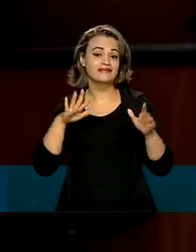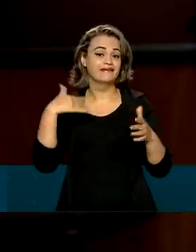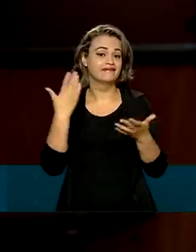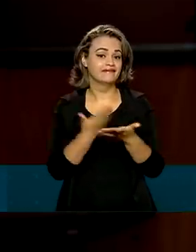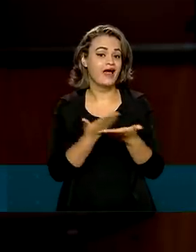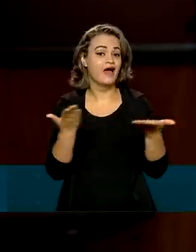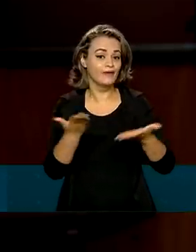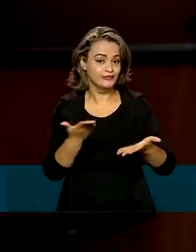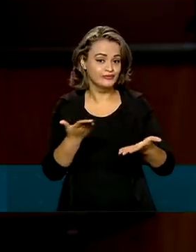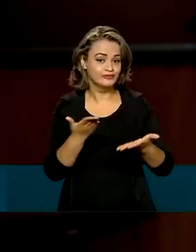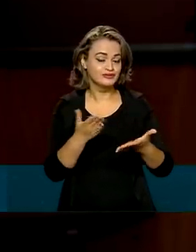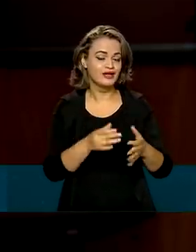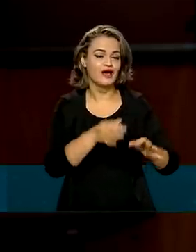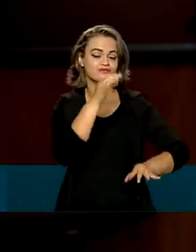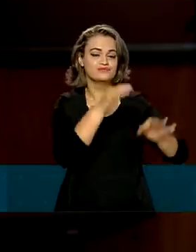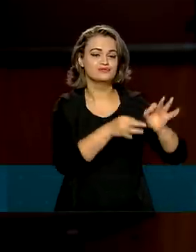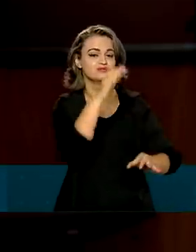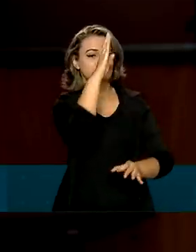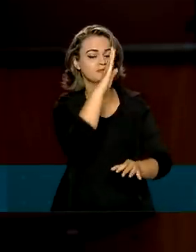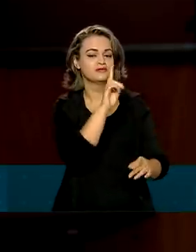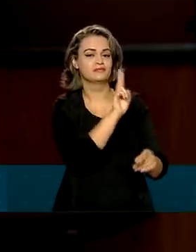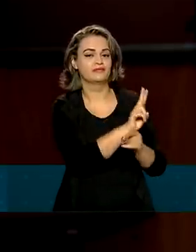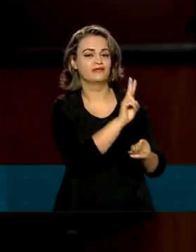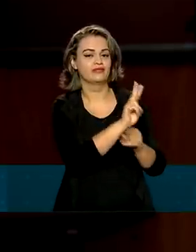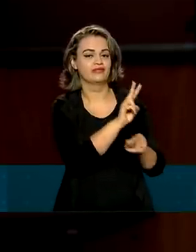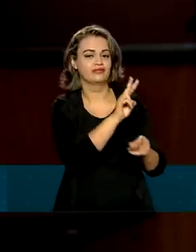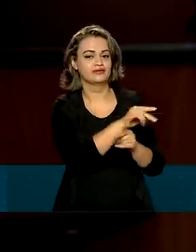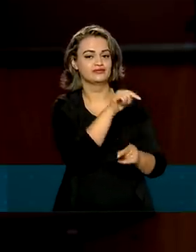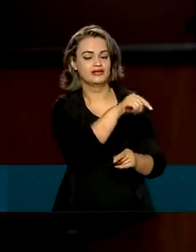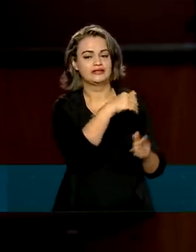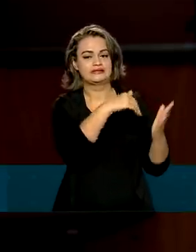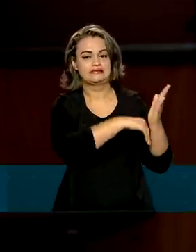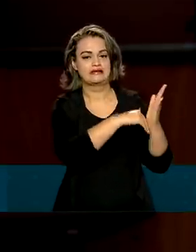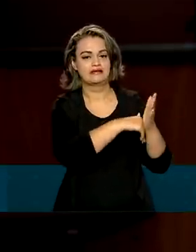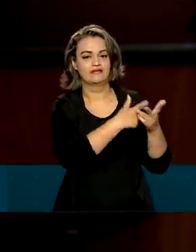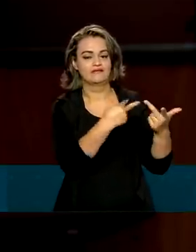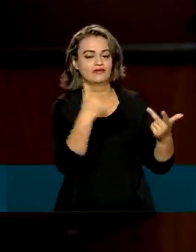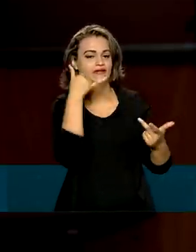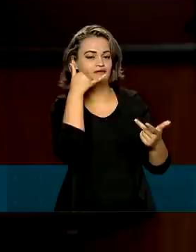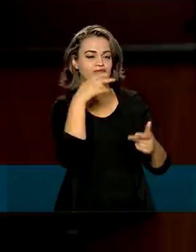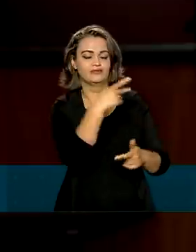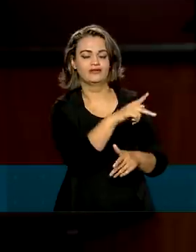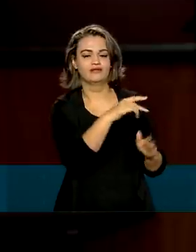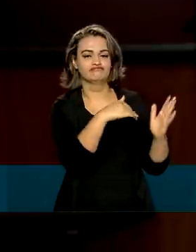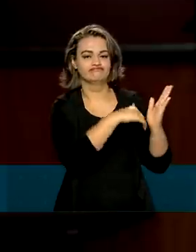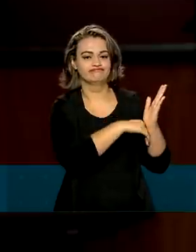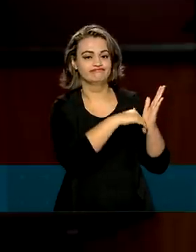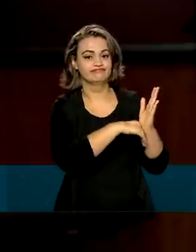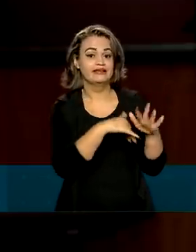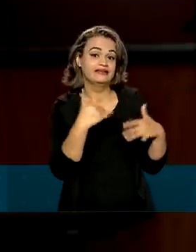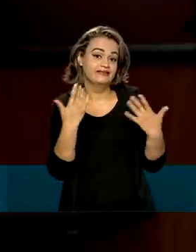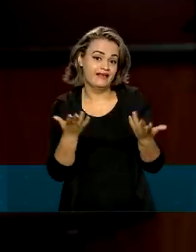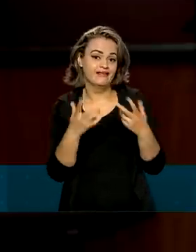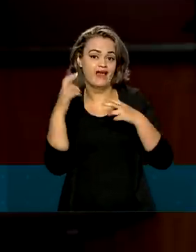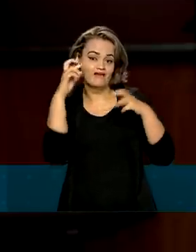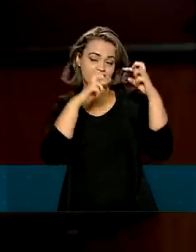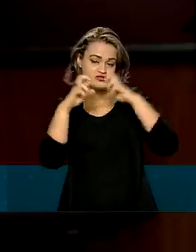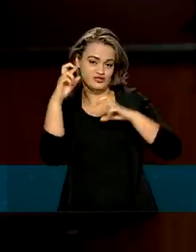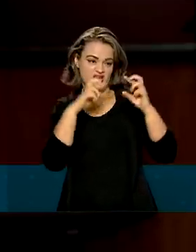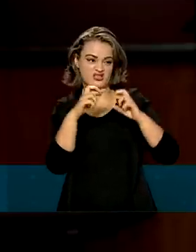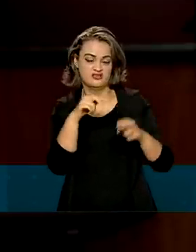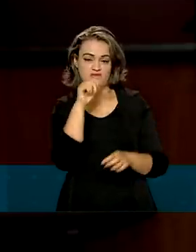parte da Justiça brasileira, em especial o seu sigilo telefônico, de modo que as investigações